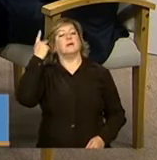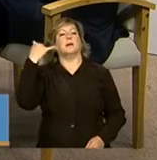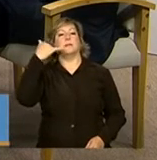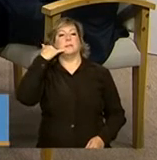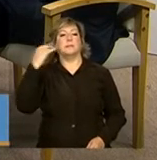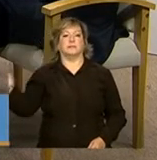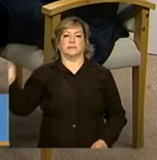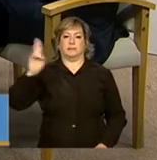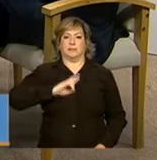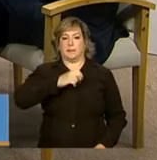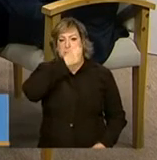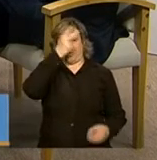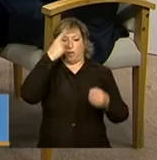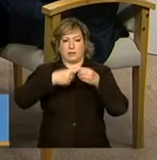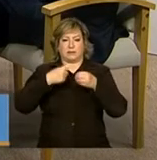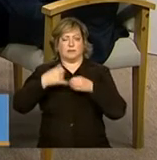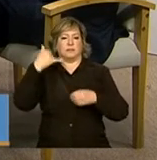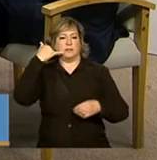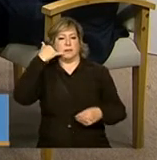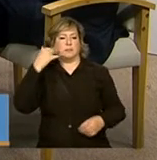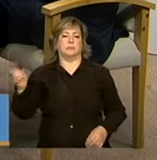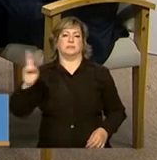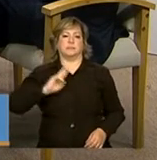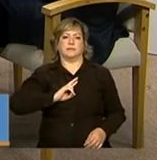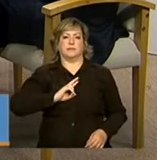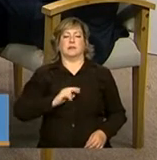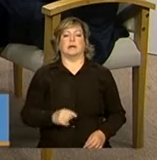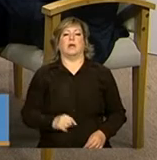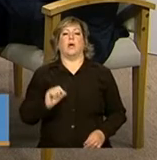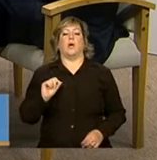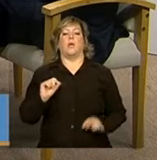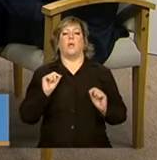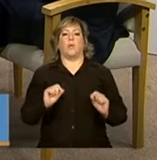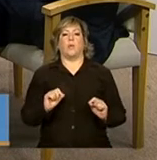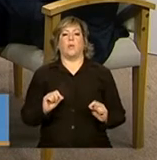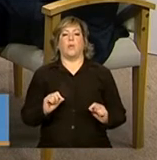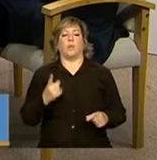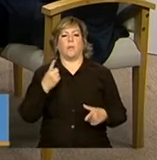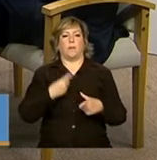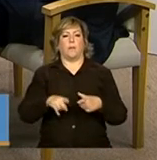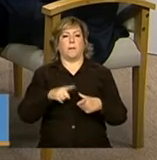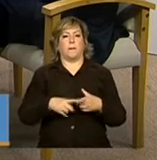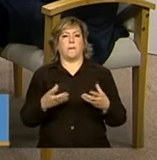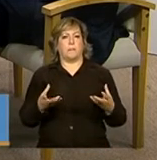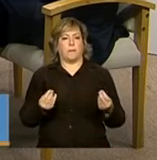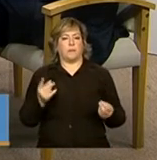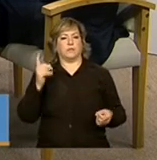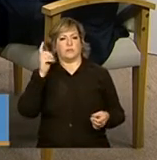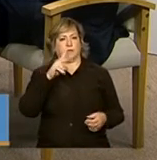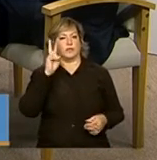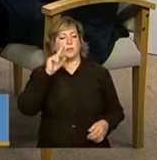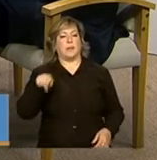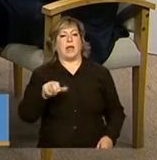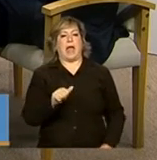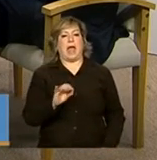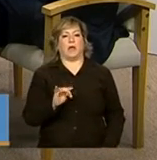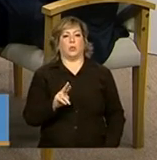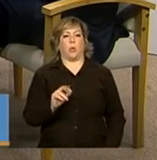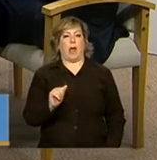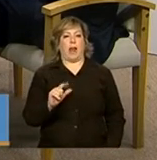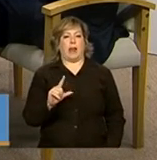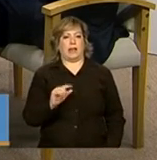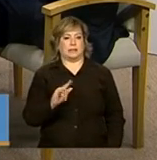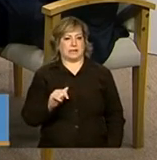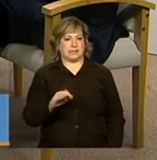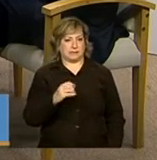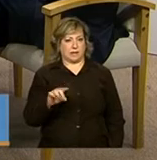Maurício, com uma situação bem crítica em relação a essa questão da atualização. Ele recebeu